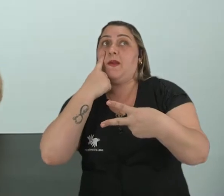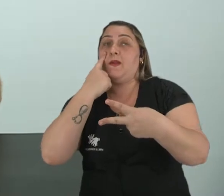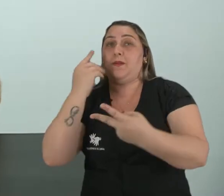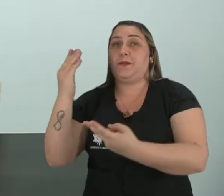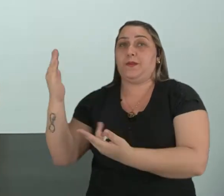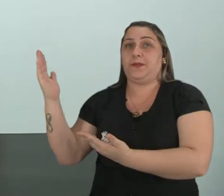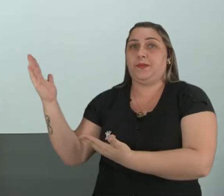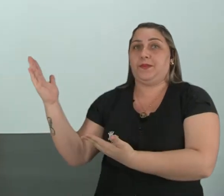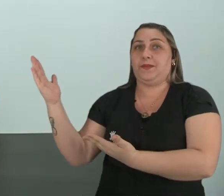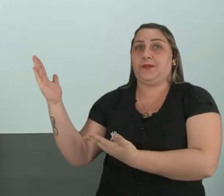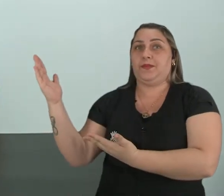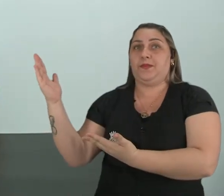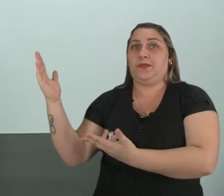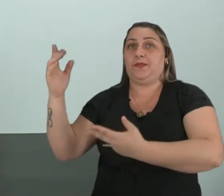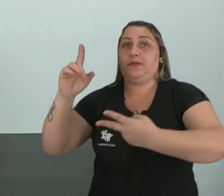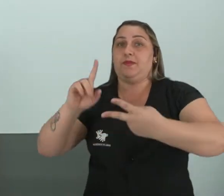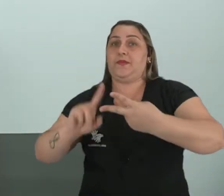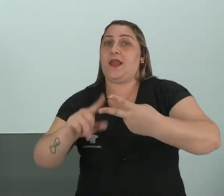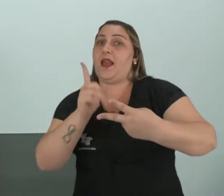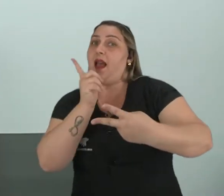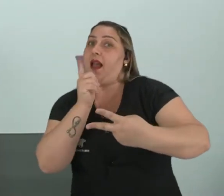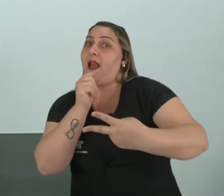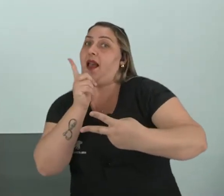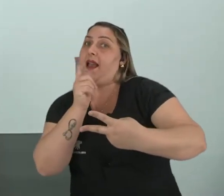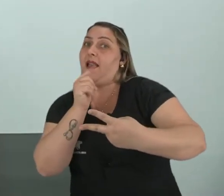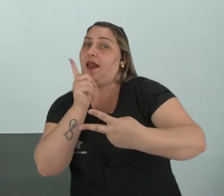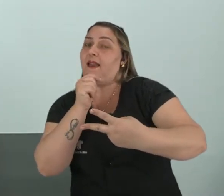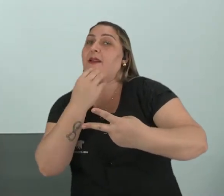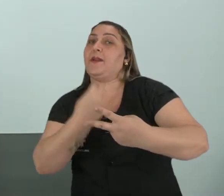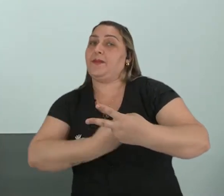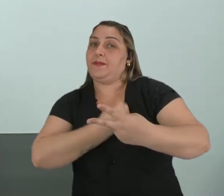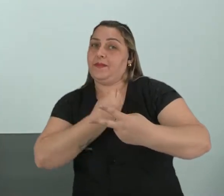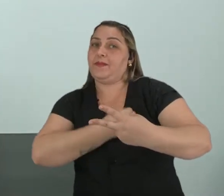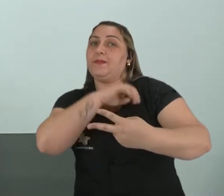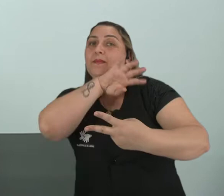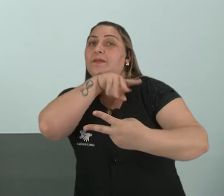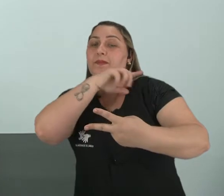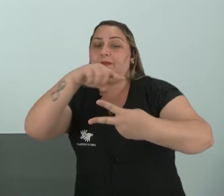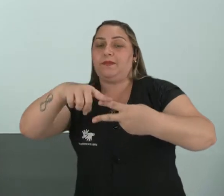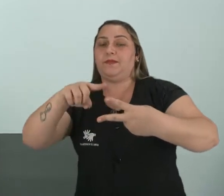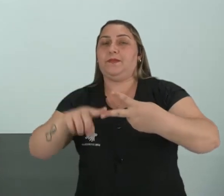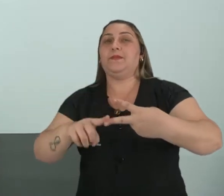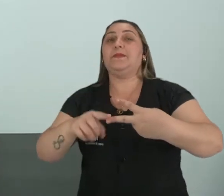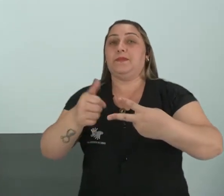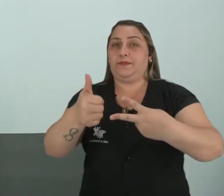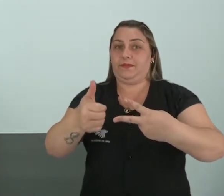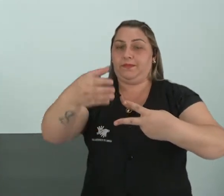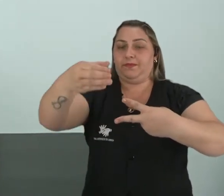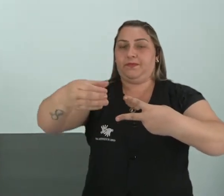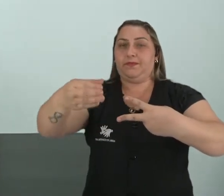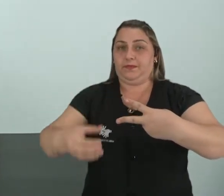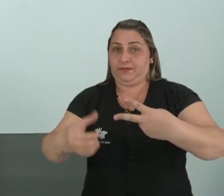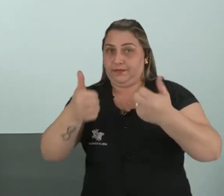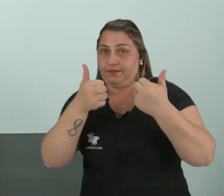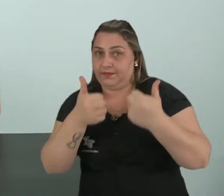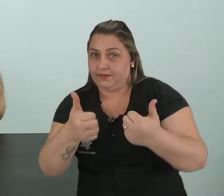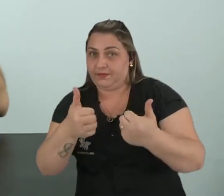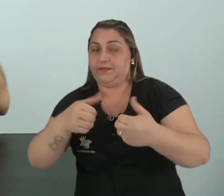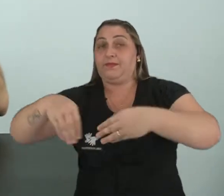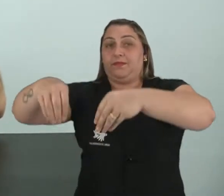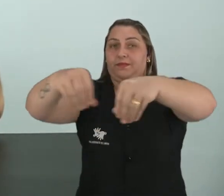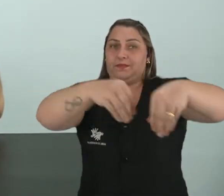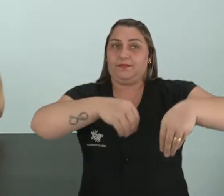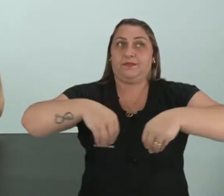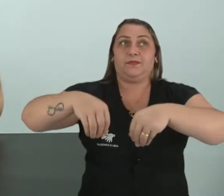terrestre e aquática. Ok? A terrestre